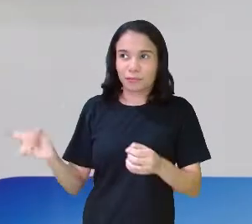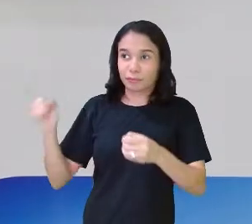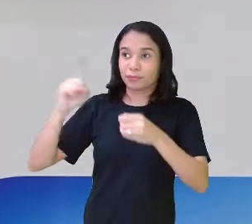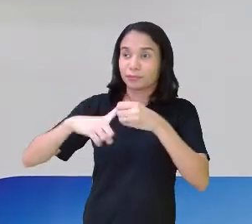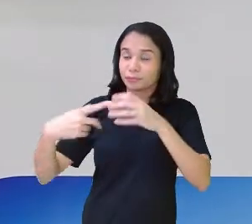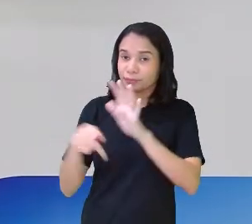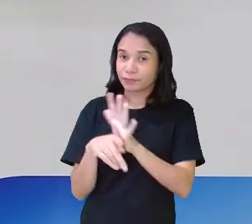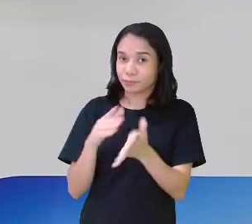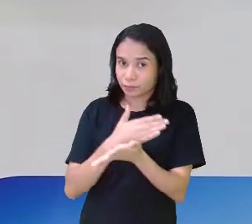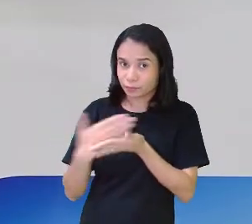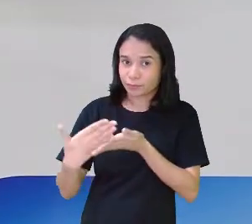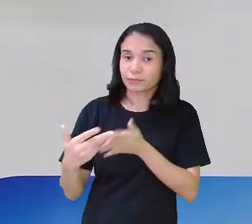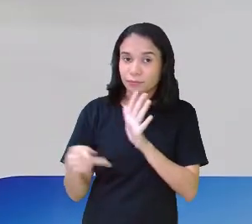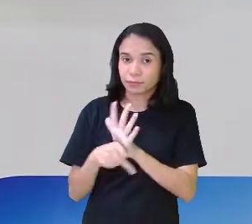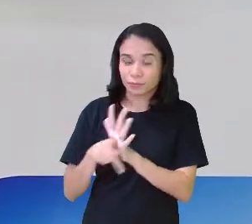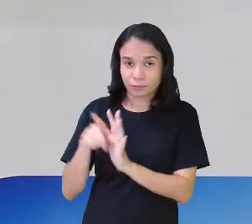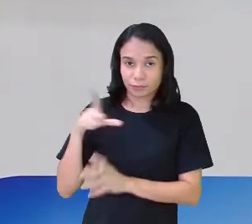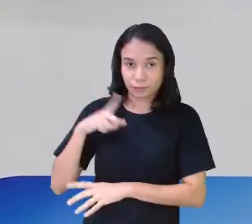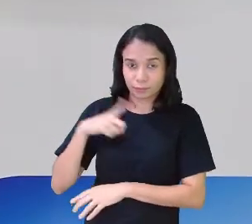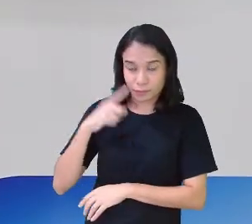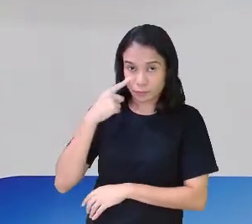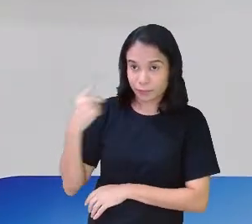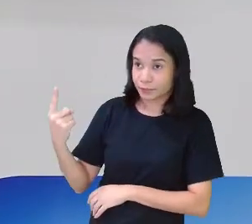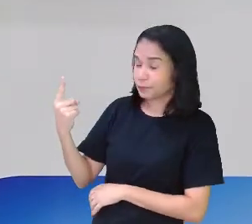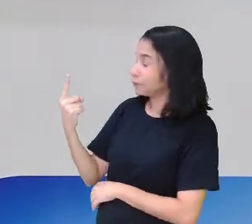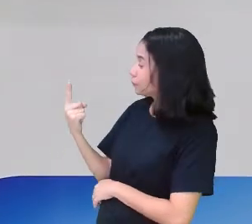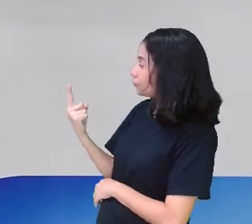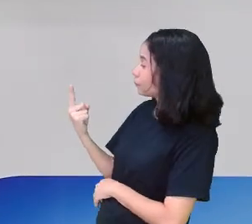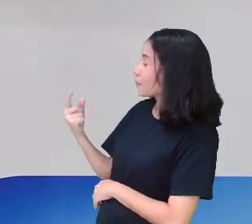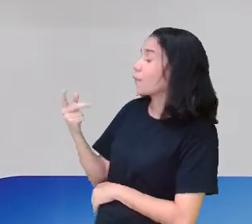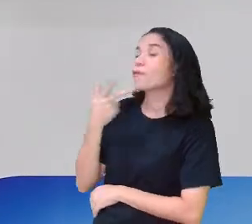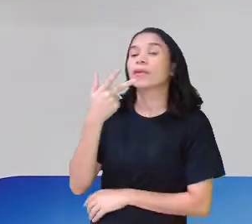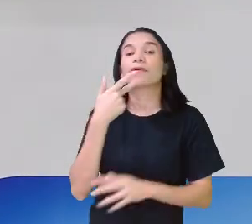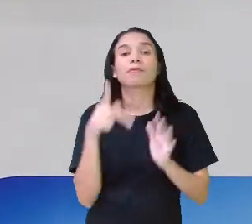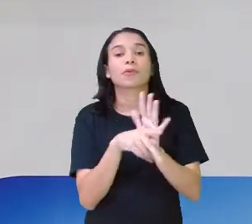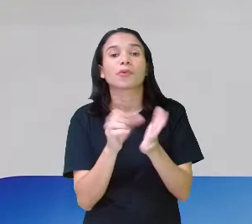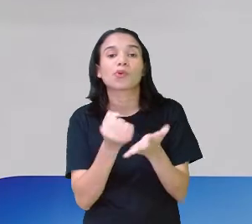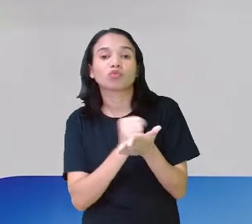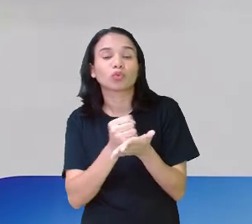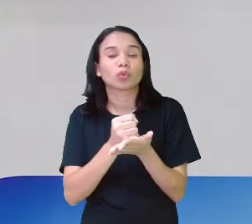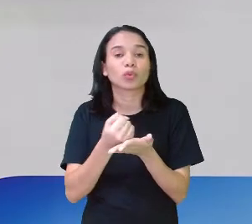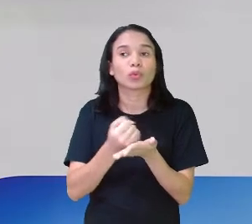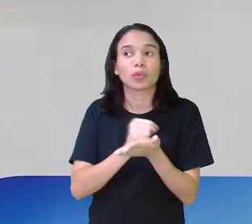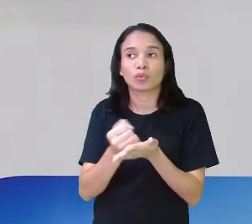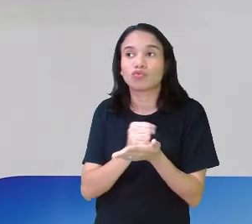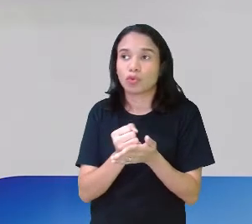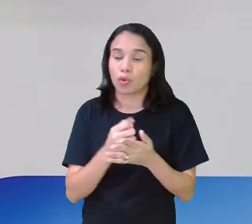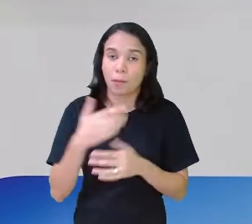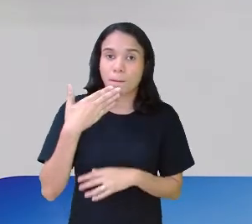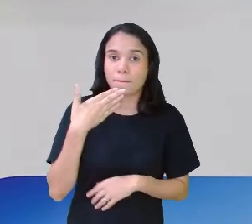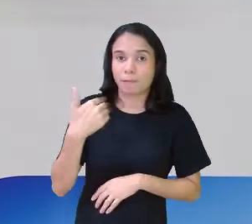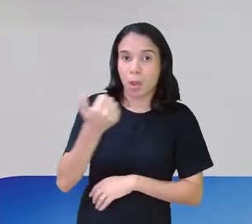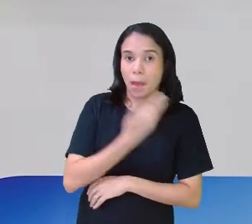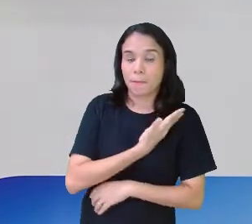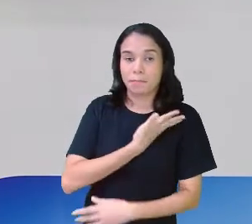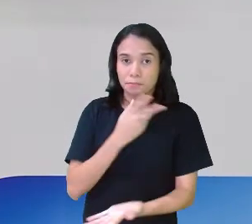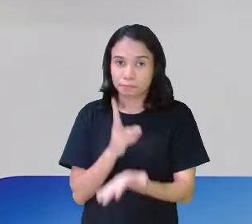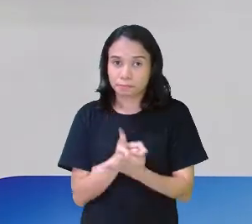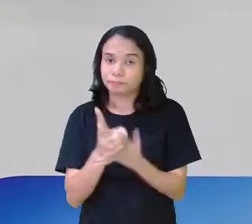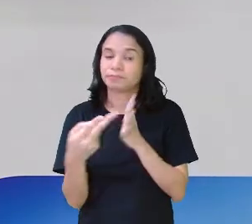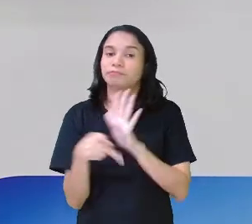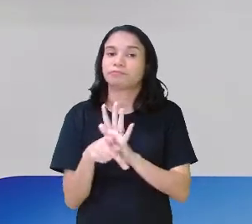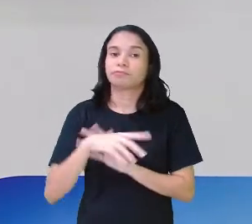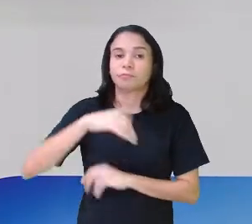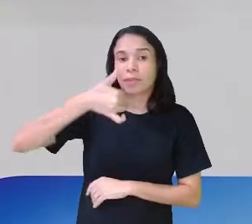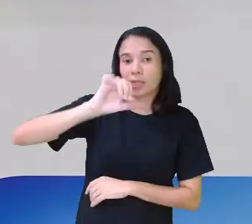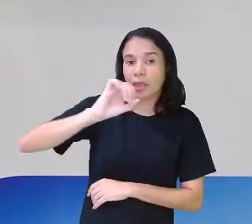no início da nossa resenha. Veja que ele está falando do jogo. O jogo Melhores Amigos para Sempre é um jogo em